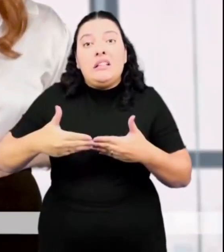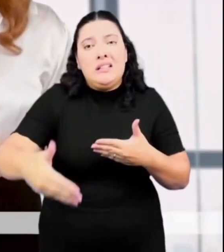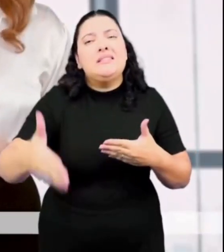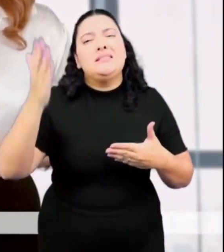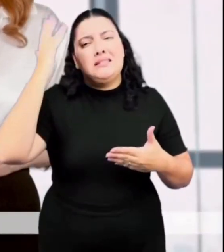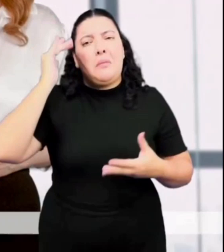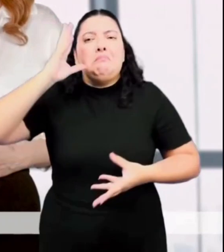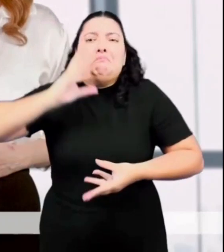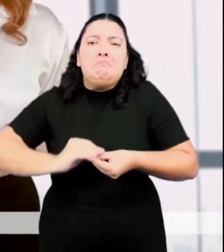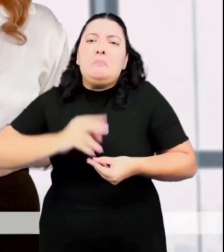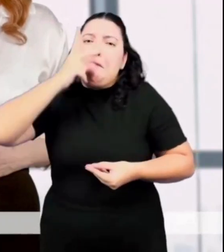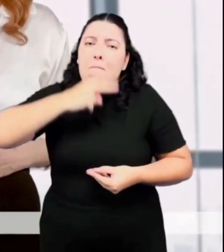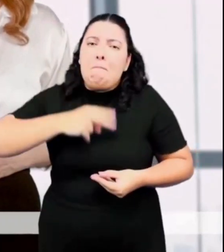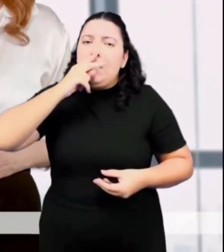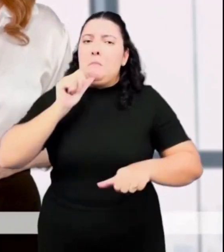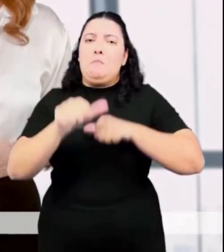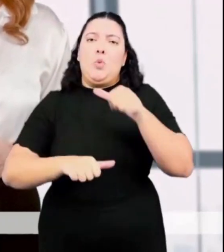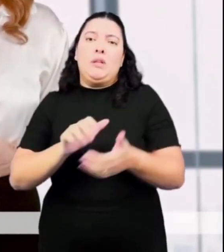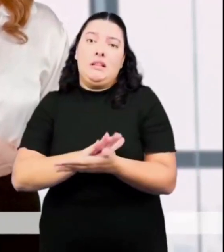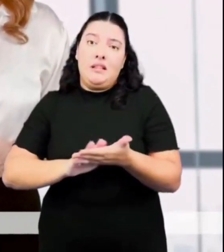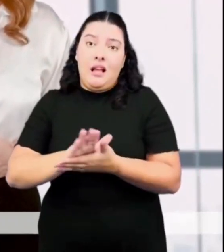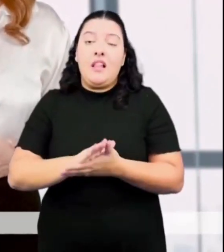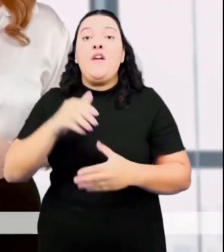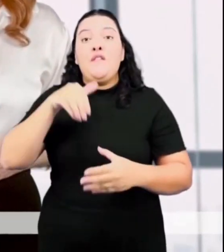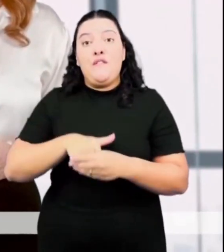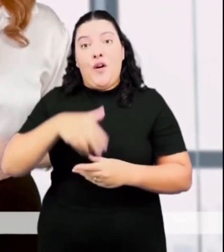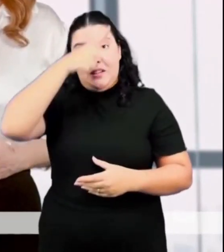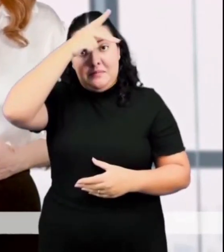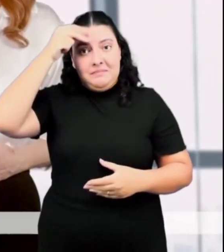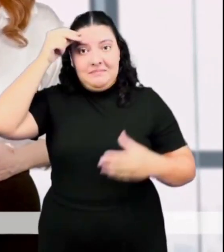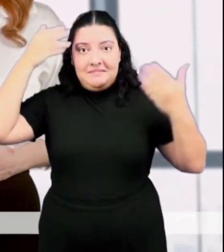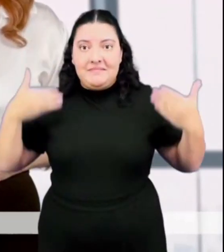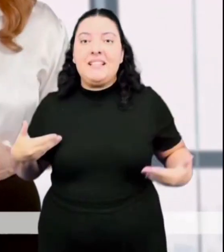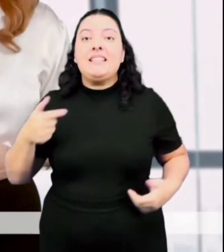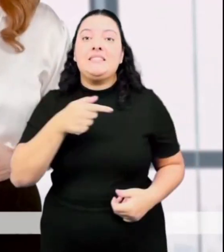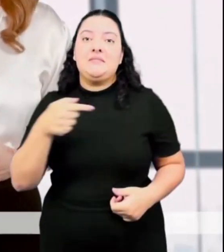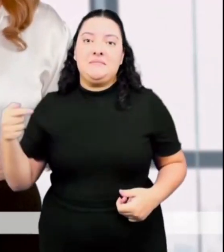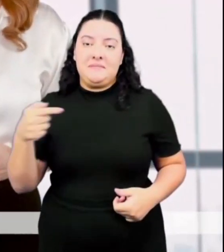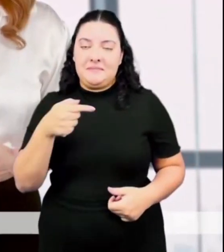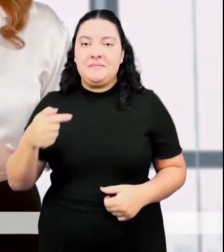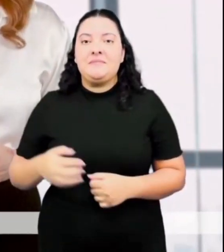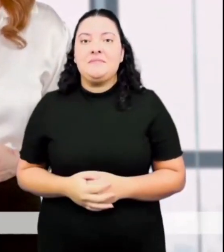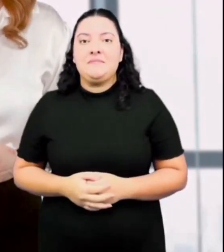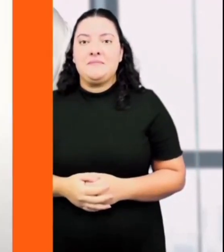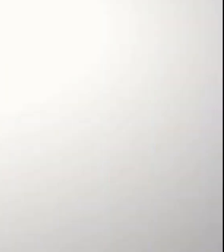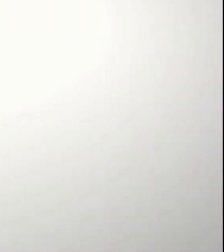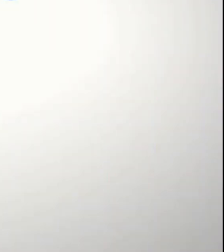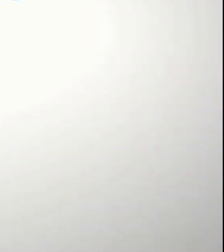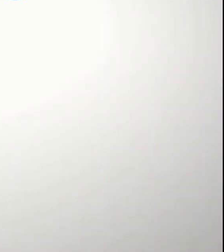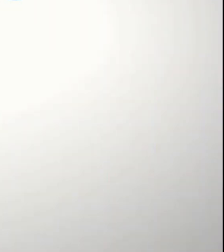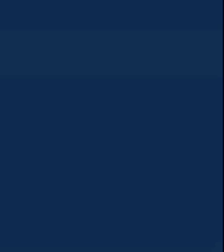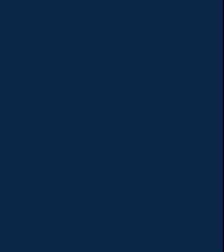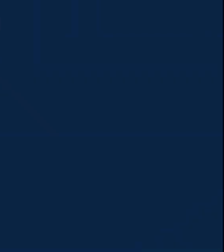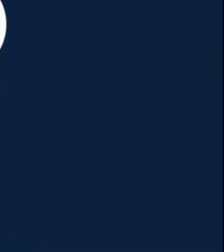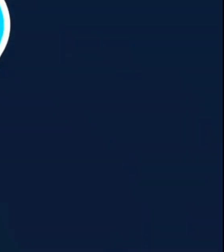vídeo, você já sabe. É só o velho teatro das cartas marcadas. Vote 77 e siga o Geórgia Prefeito.